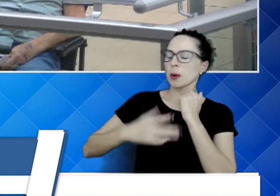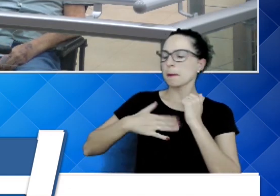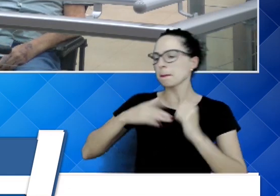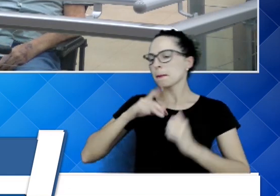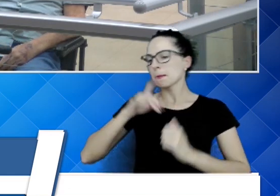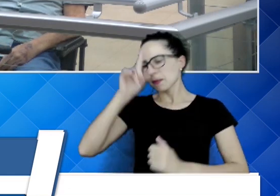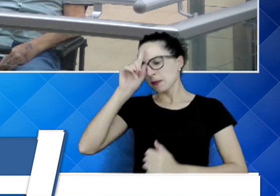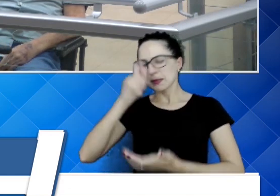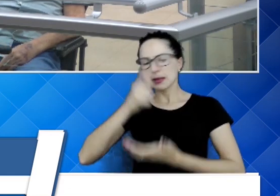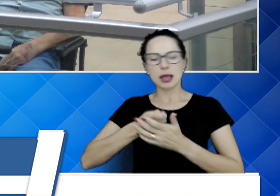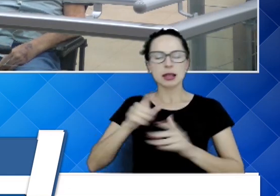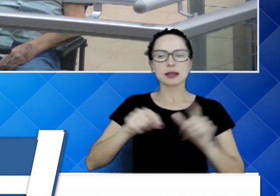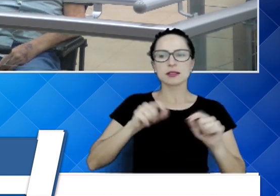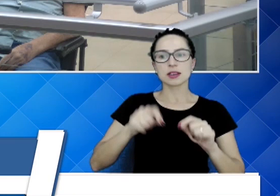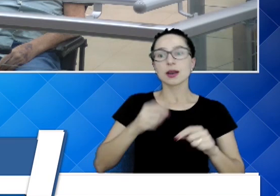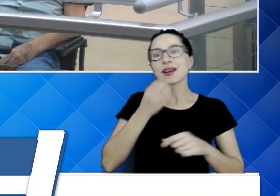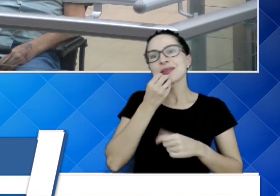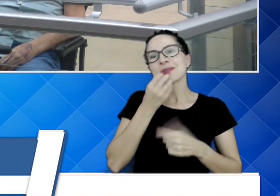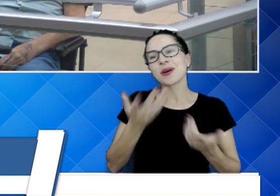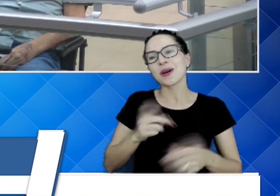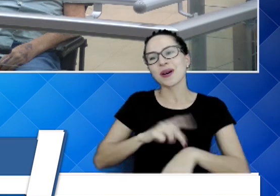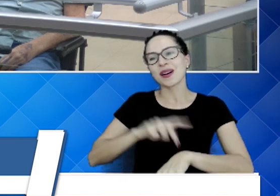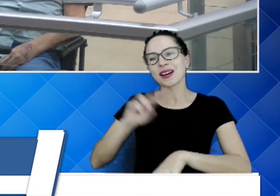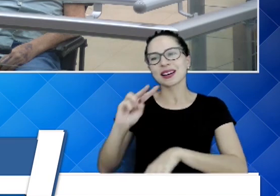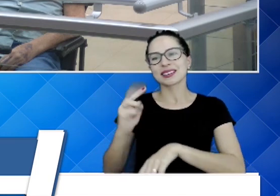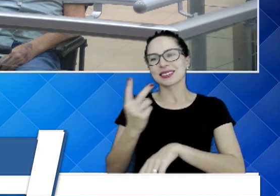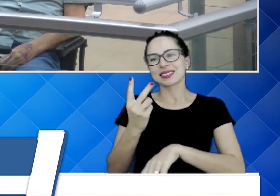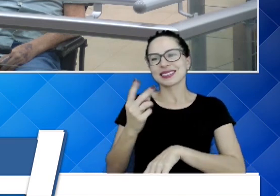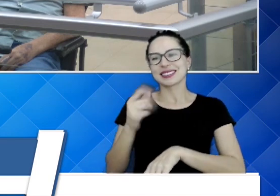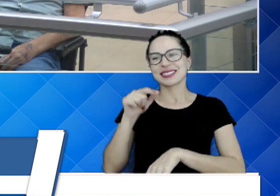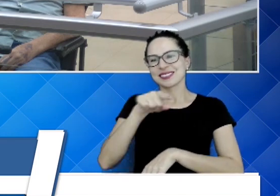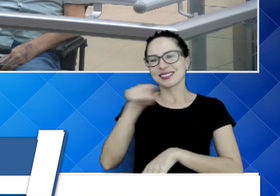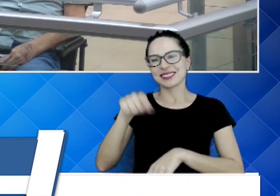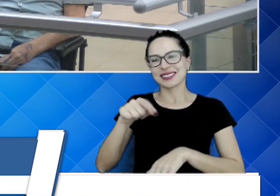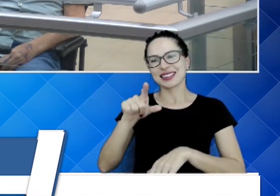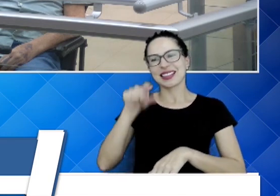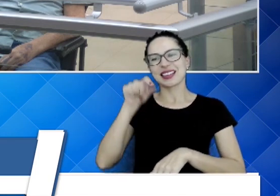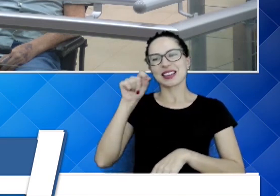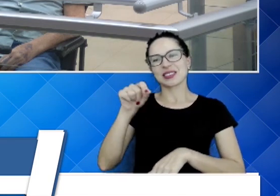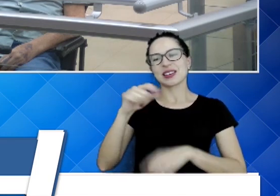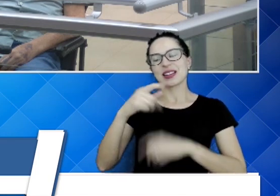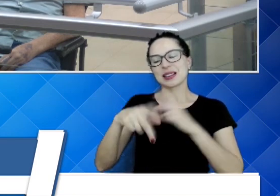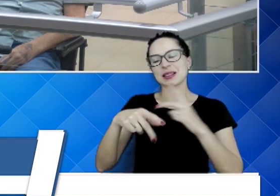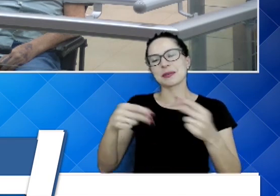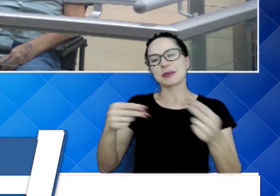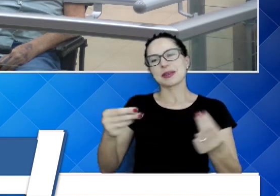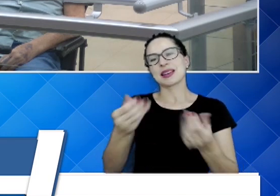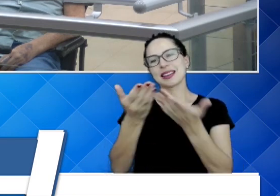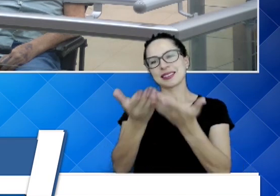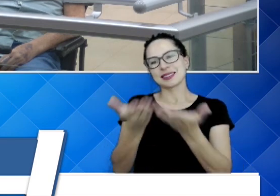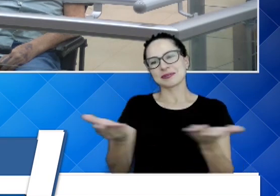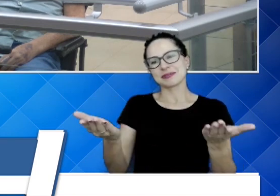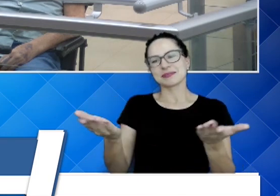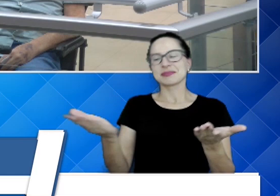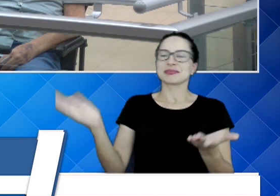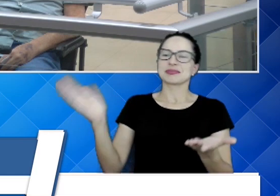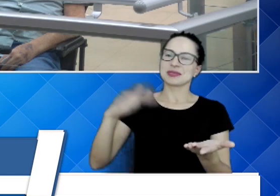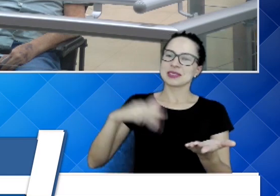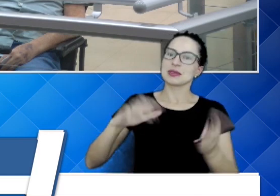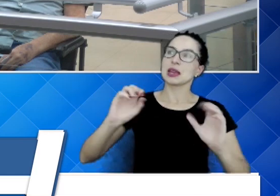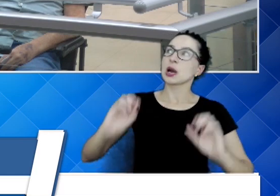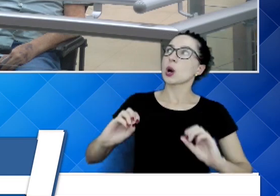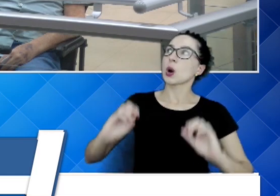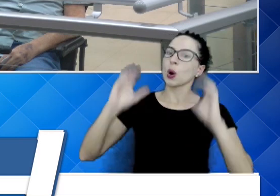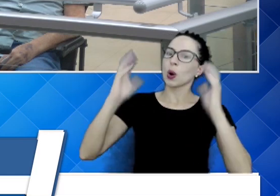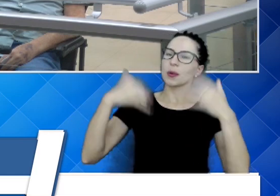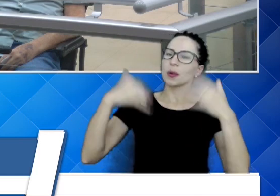hoje, duas horas da tarde, vocês escolheram dar esse presente para o Soed, estar aqui presente, comemorando essa certeza